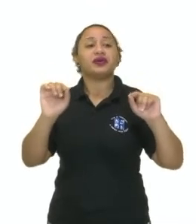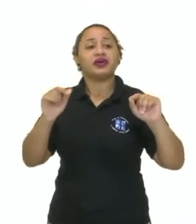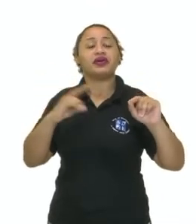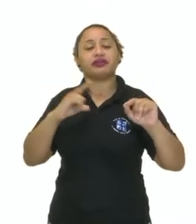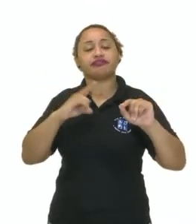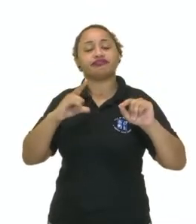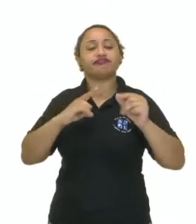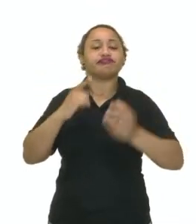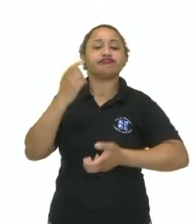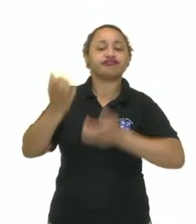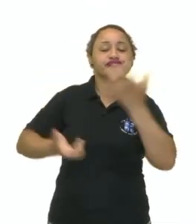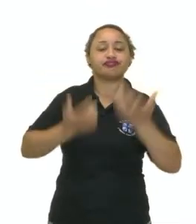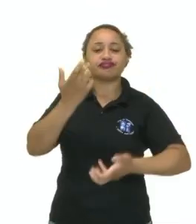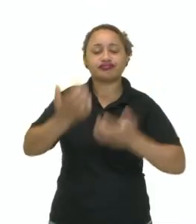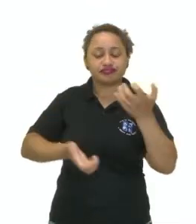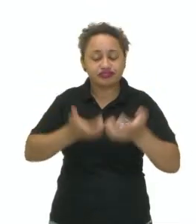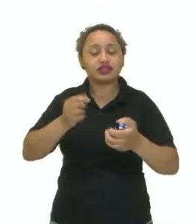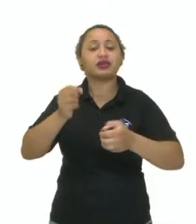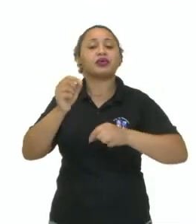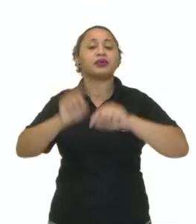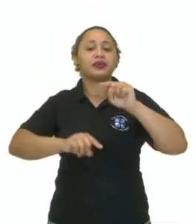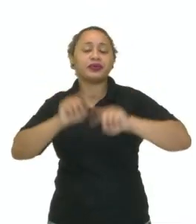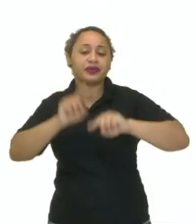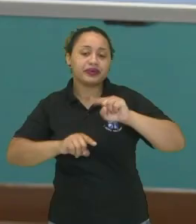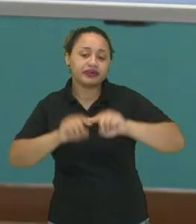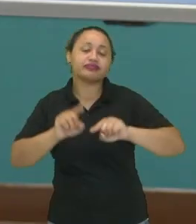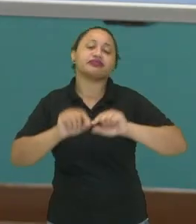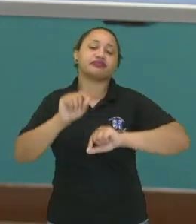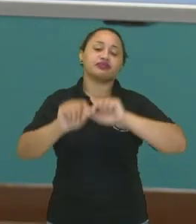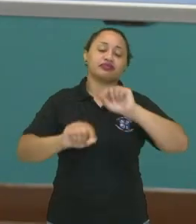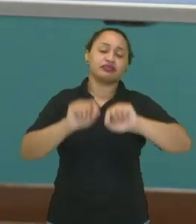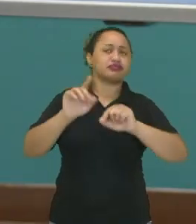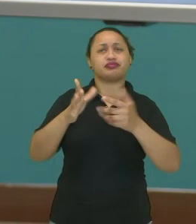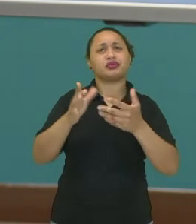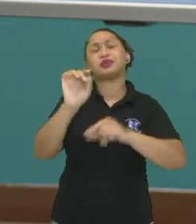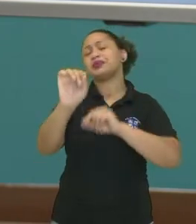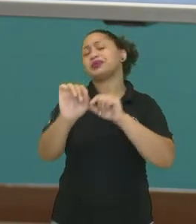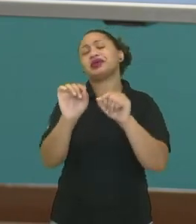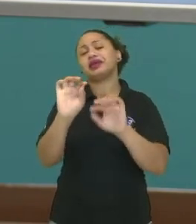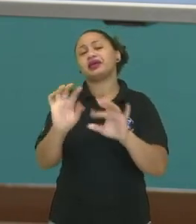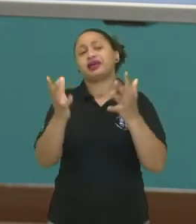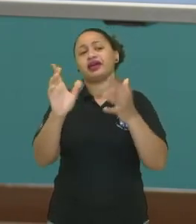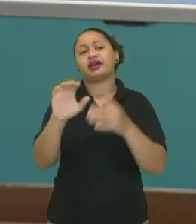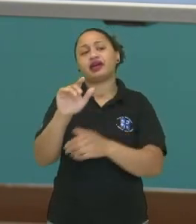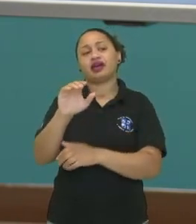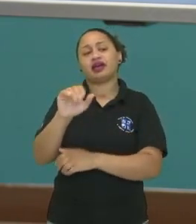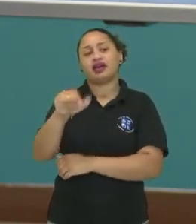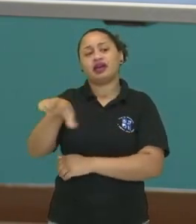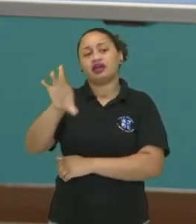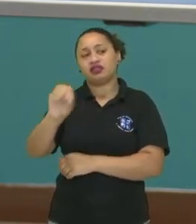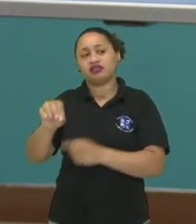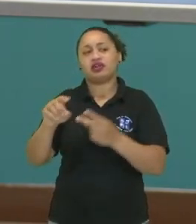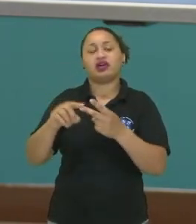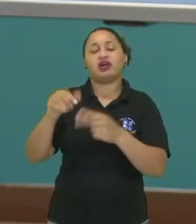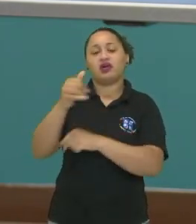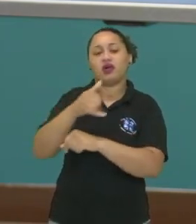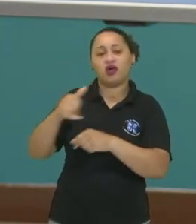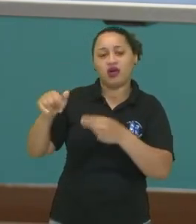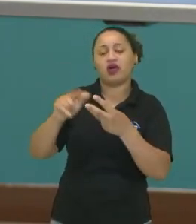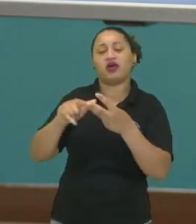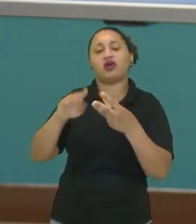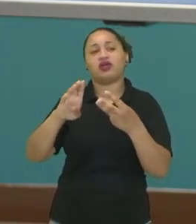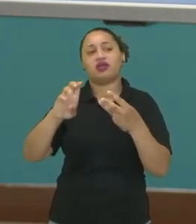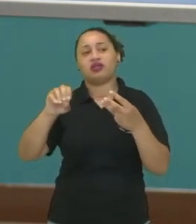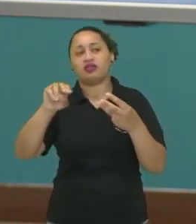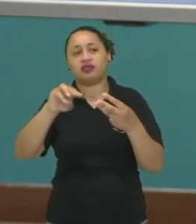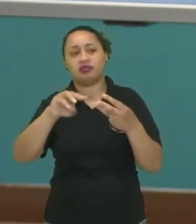Aqui acontece, ocorre a queima de combustível. Que tipo de combustível, né? O carvão mineral, o óleo, exatamente,